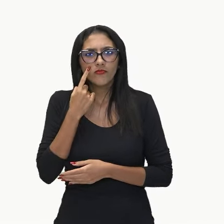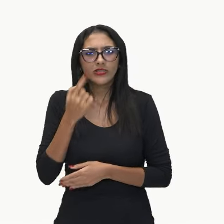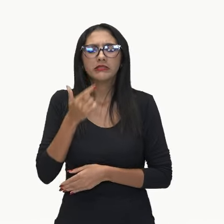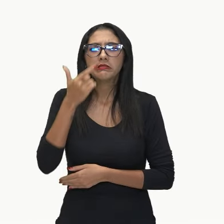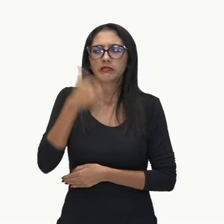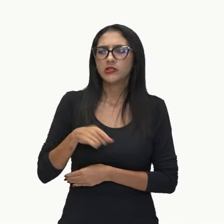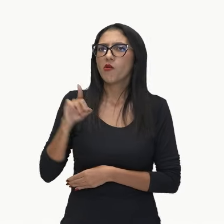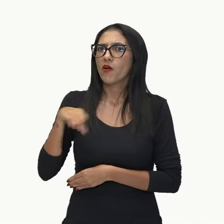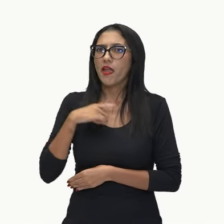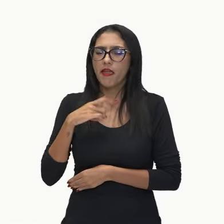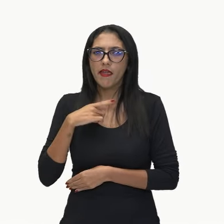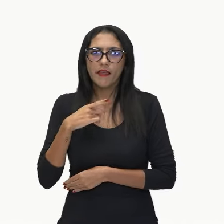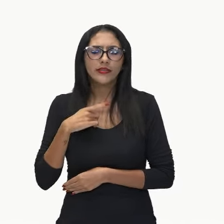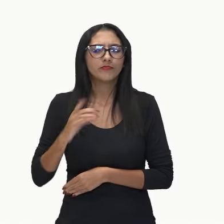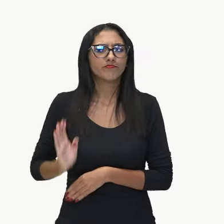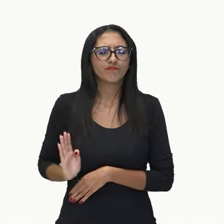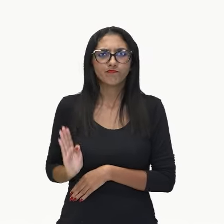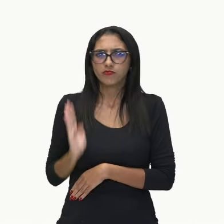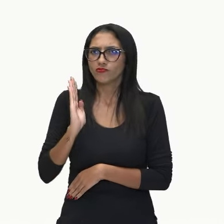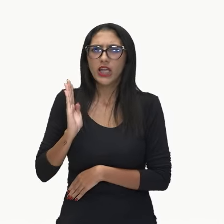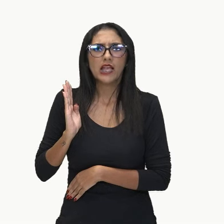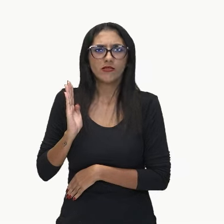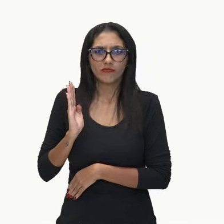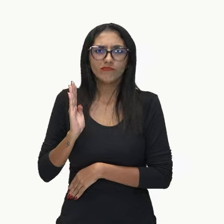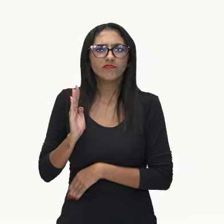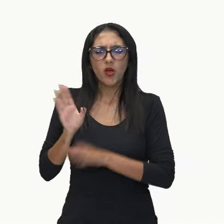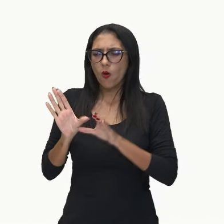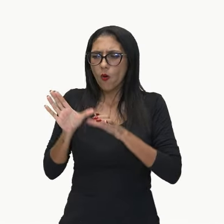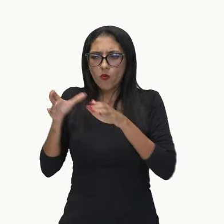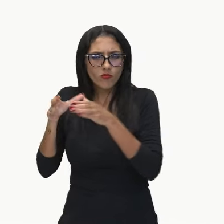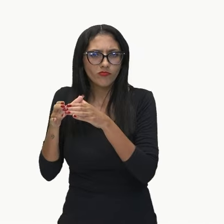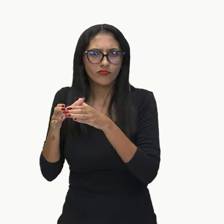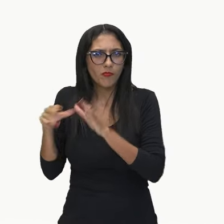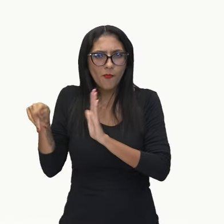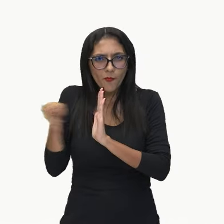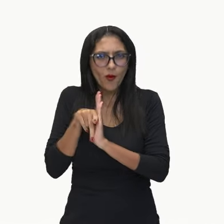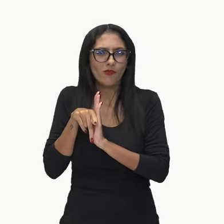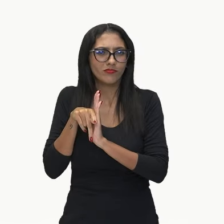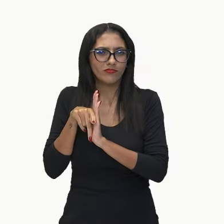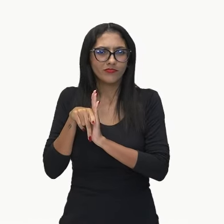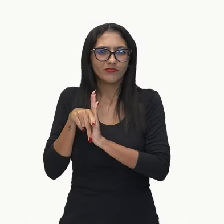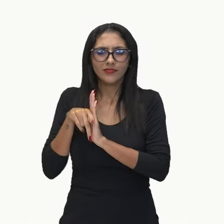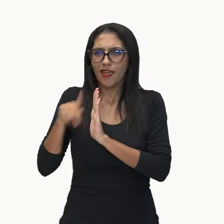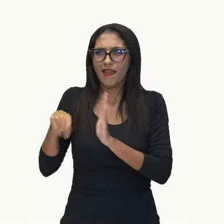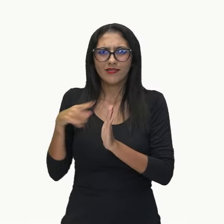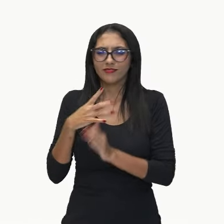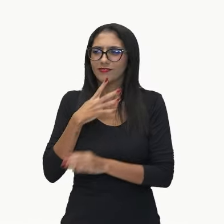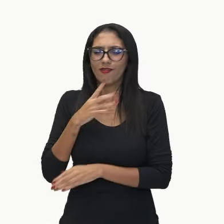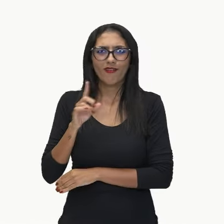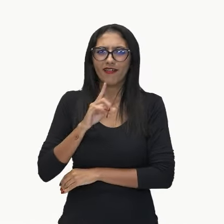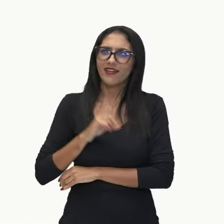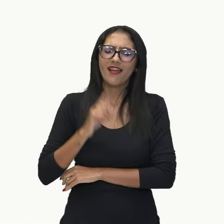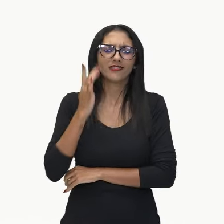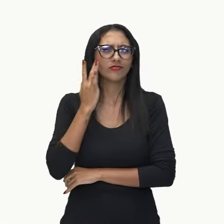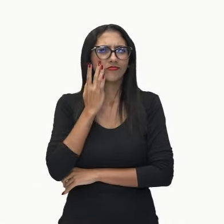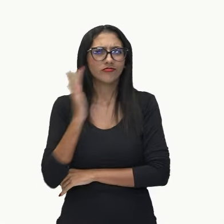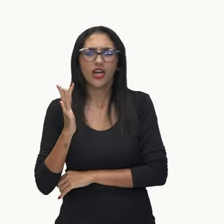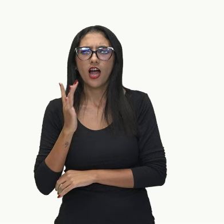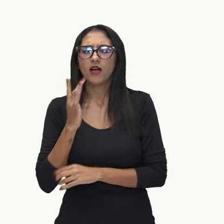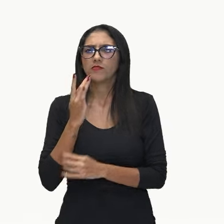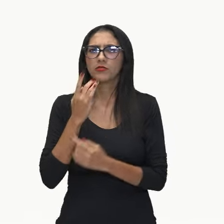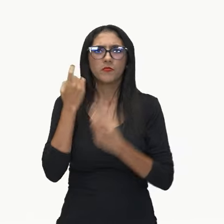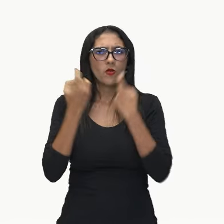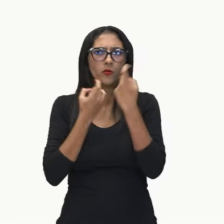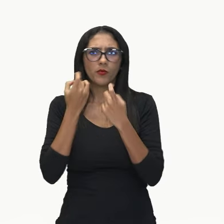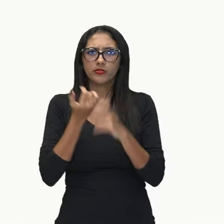burguês, ele é daquela classe, ele pertence àquela classe, ele não conhece ou talvez não se importa com as demais classes,